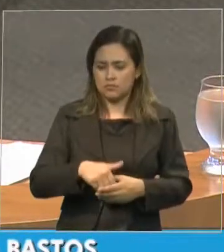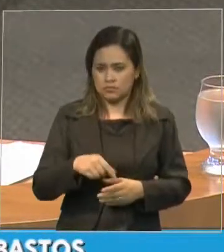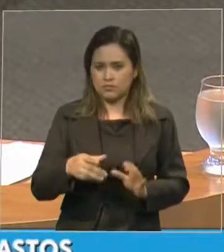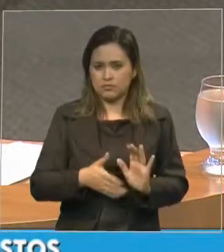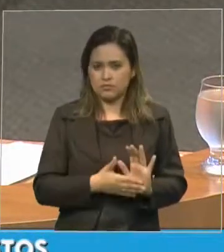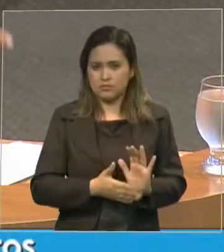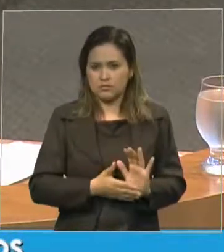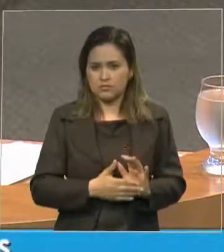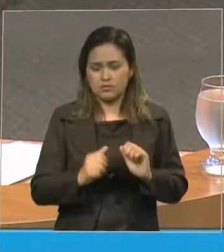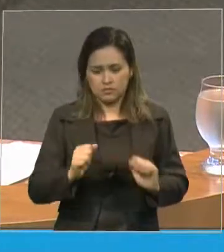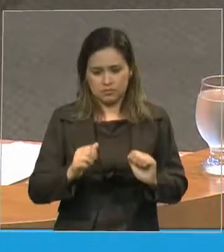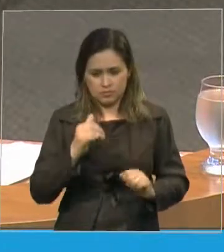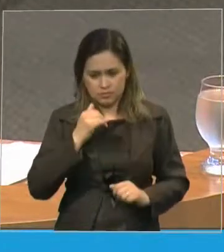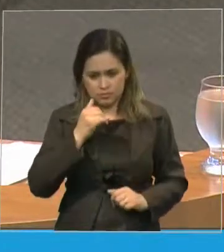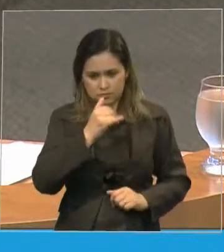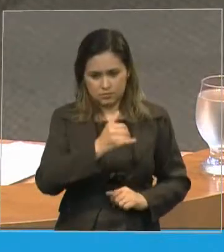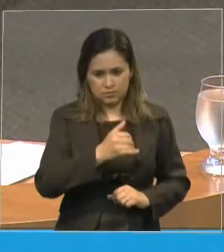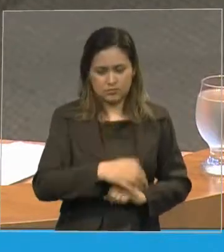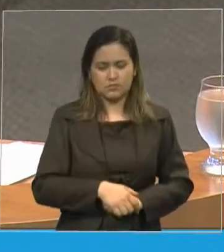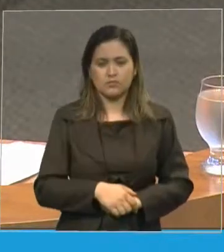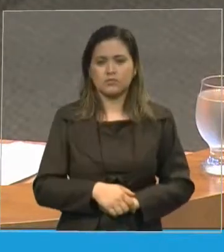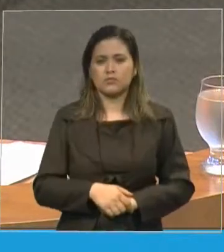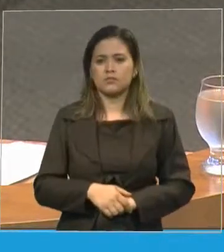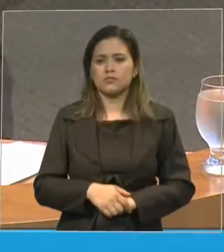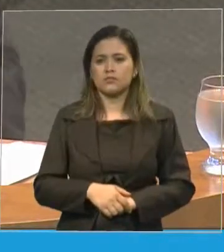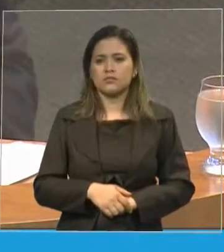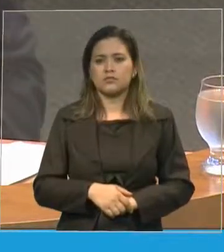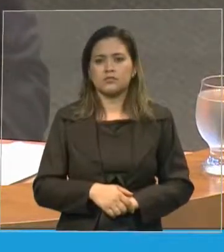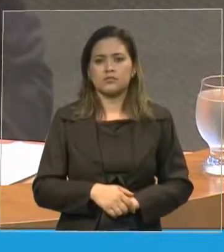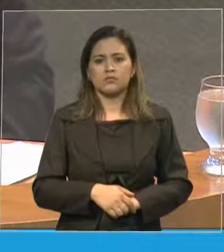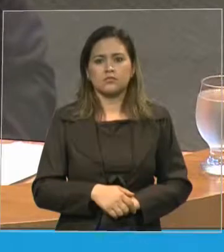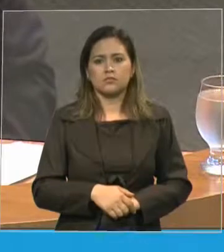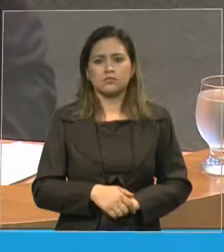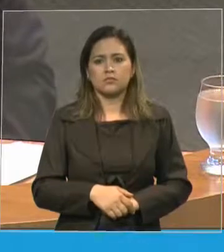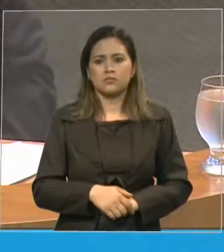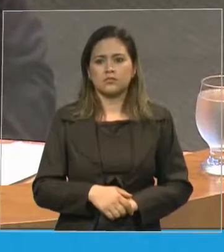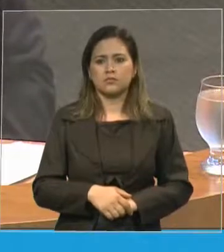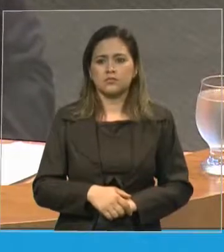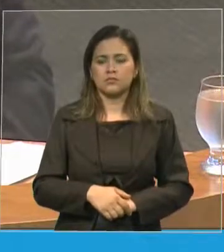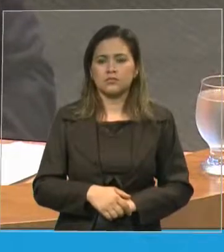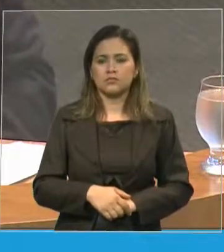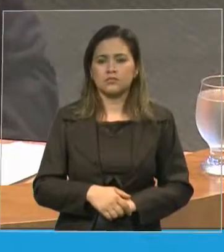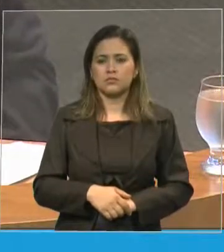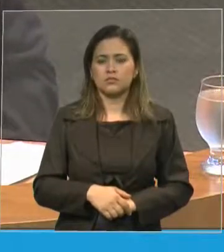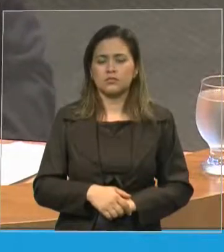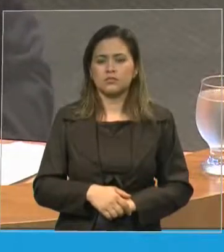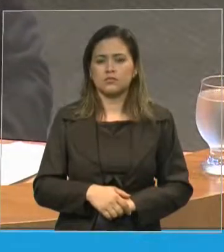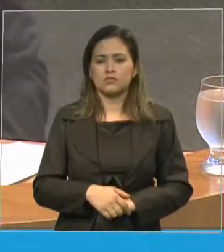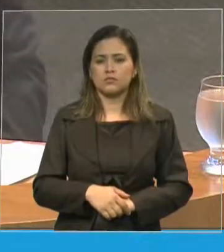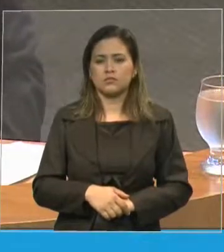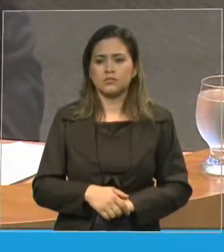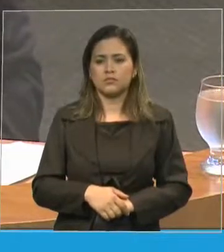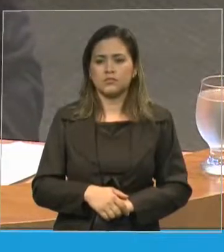dizer no dia do final de suas carreiras Abraão Abraão disse assim